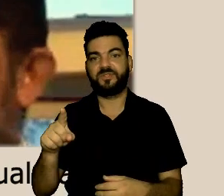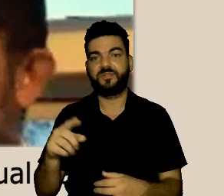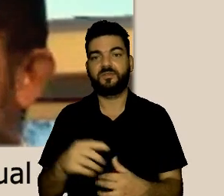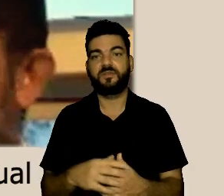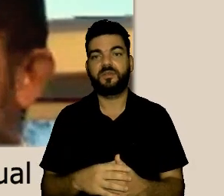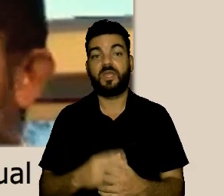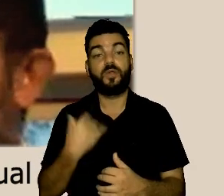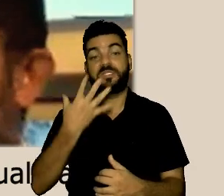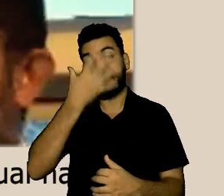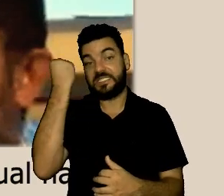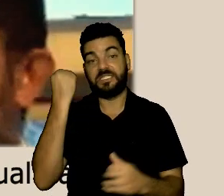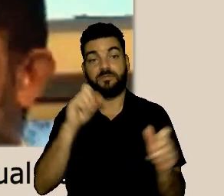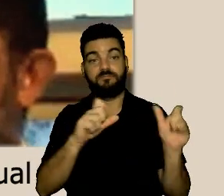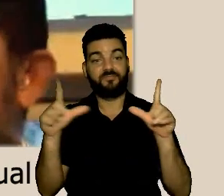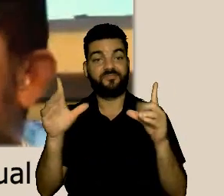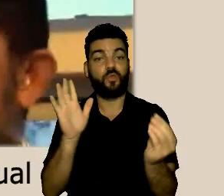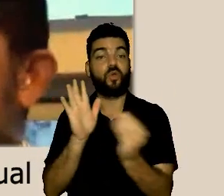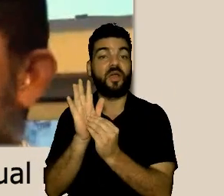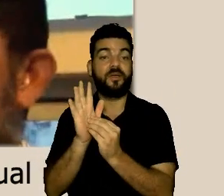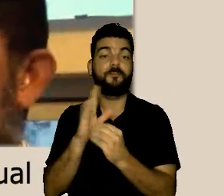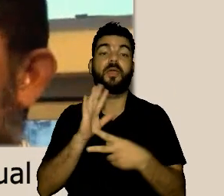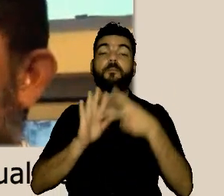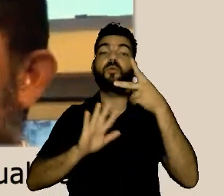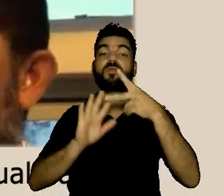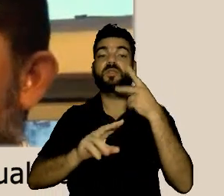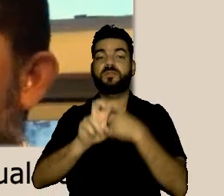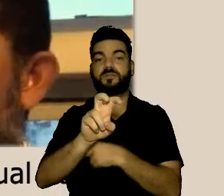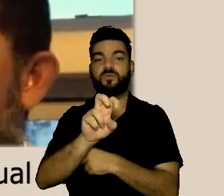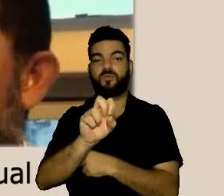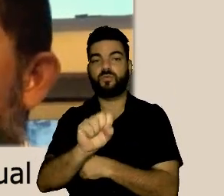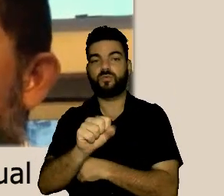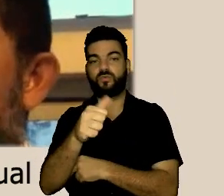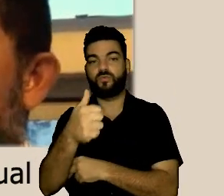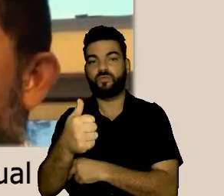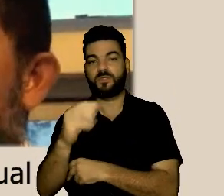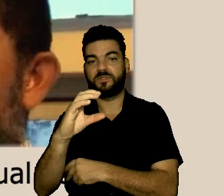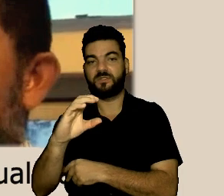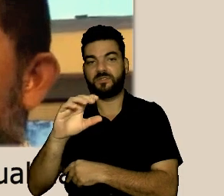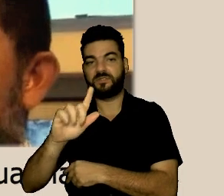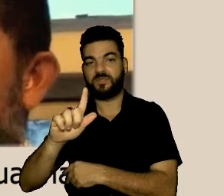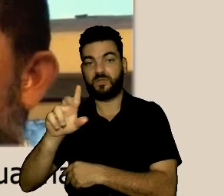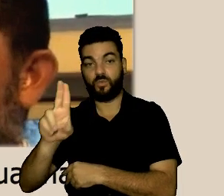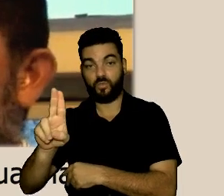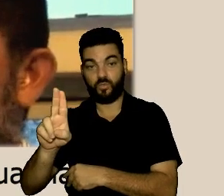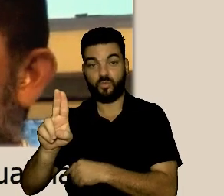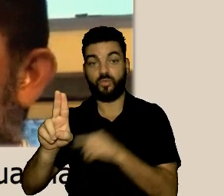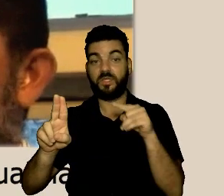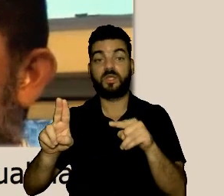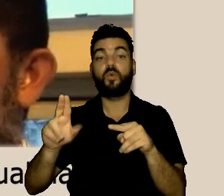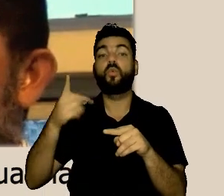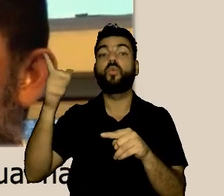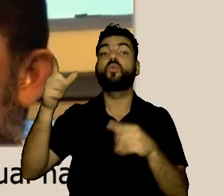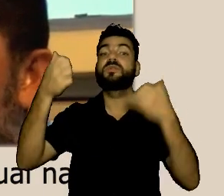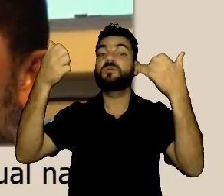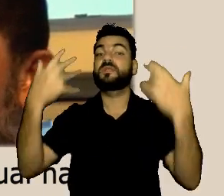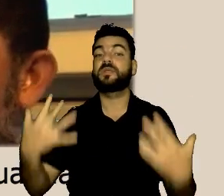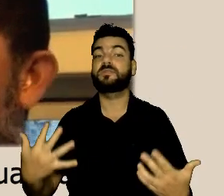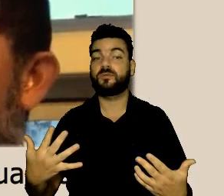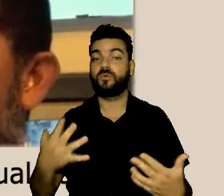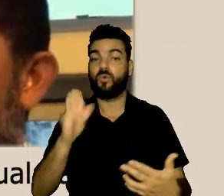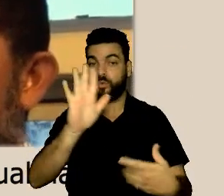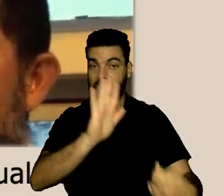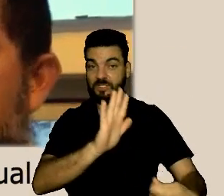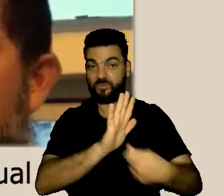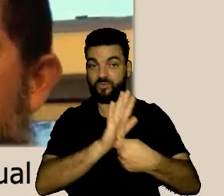de admissibilidade ou não e volto a dizer acho que eu não pus no powerpoint mas tem a portaria 581 da